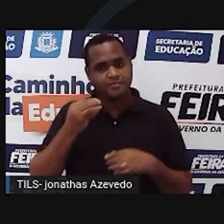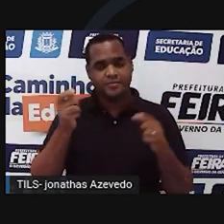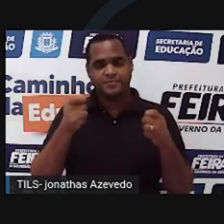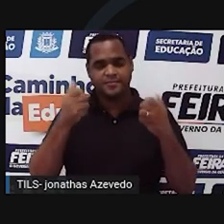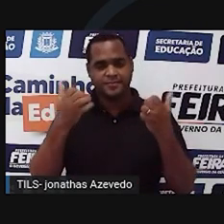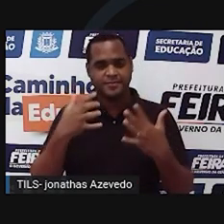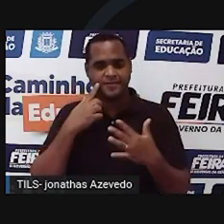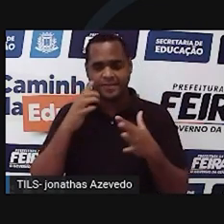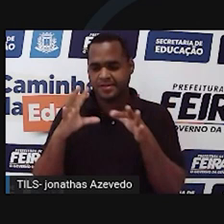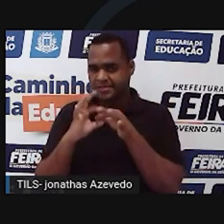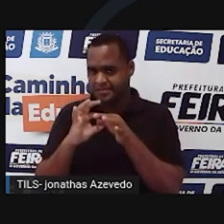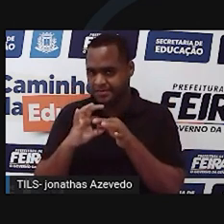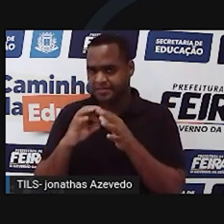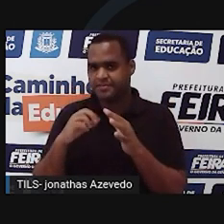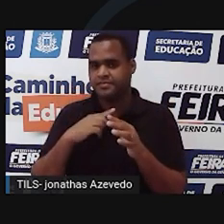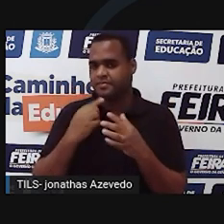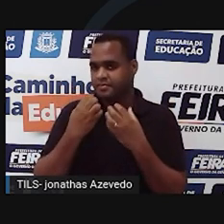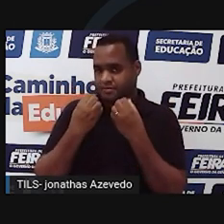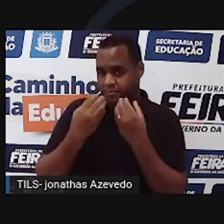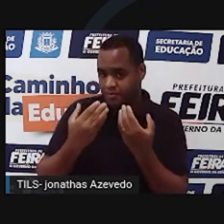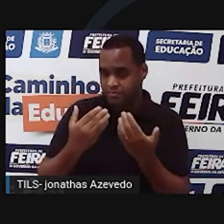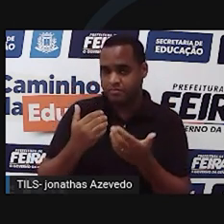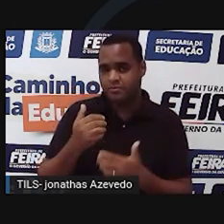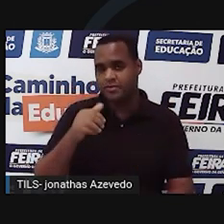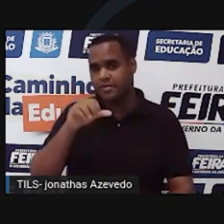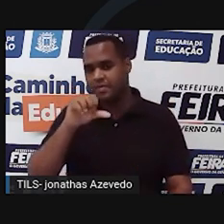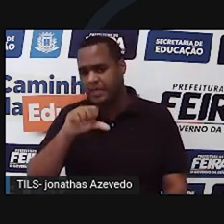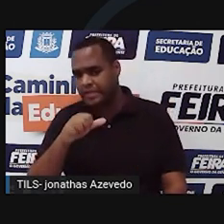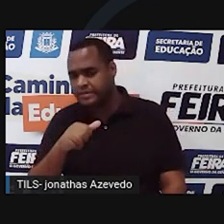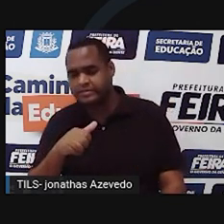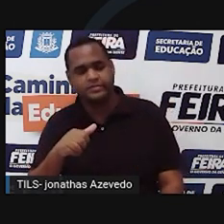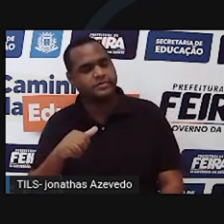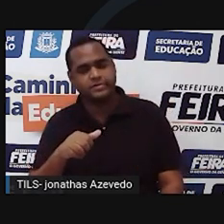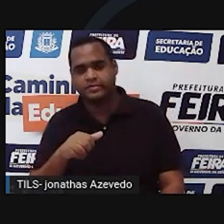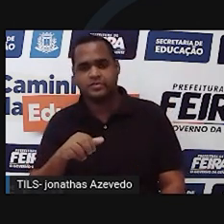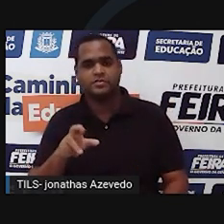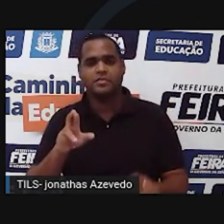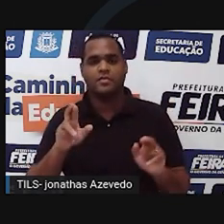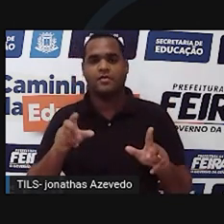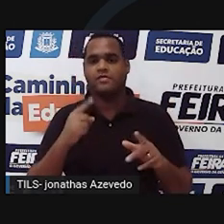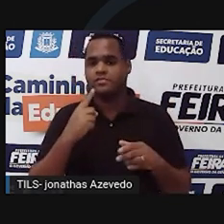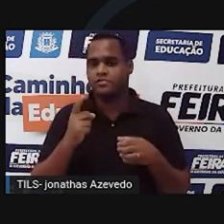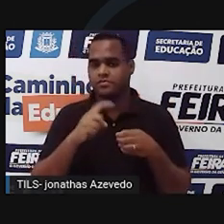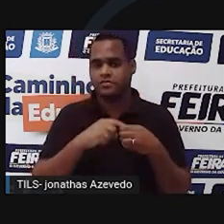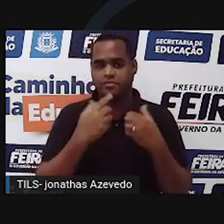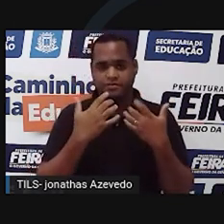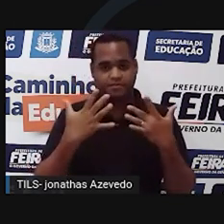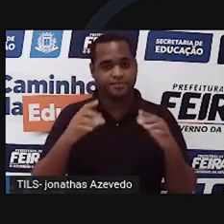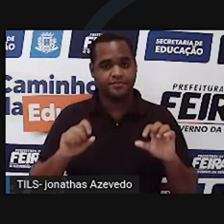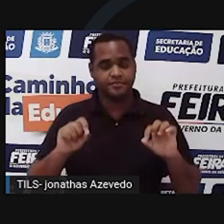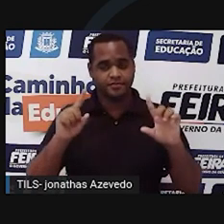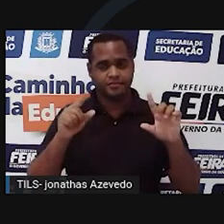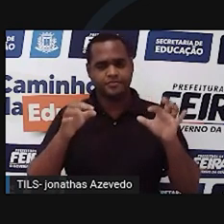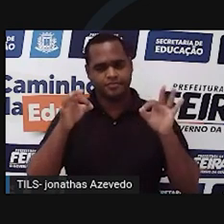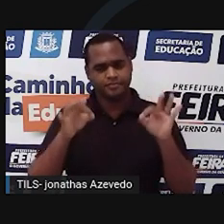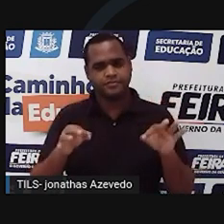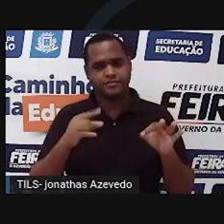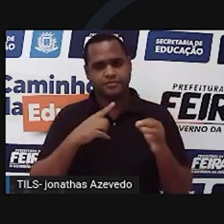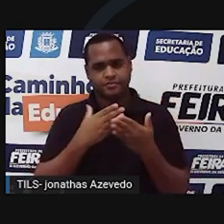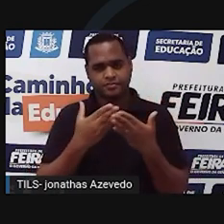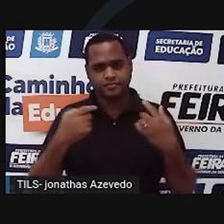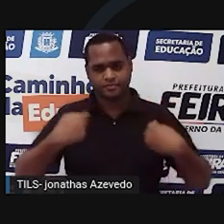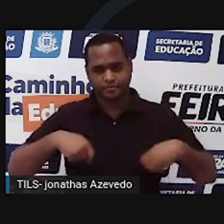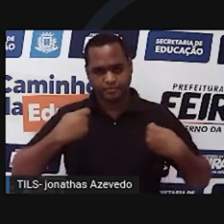podem se encaixar com coisas boas e coisas não tão boas. Agora, voltando para a astronomia, justamente por causa da